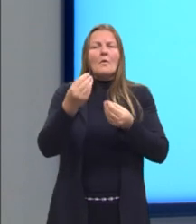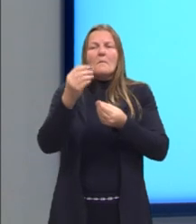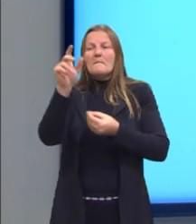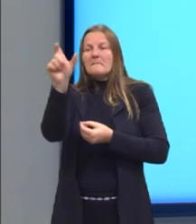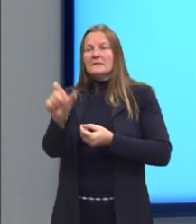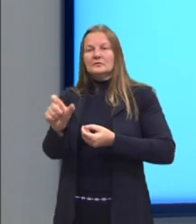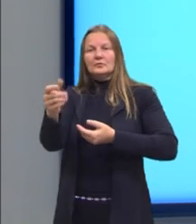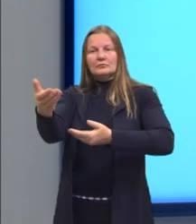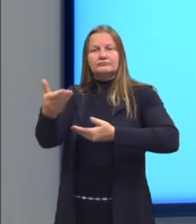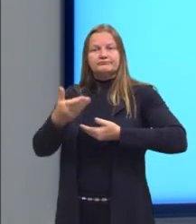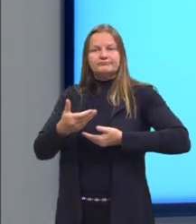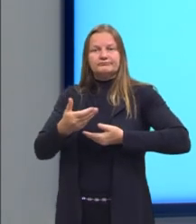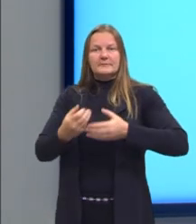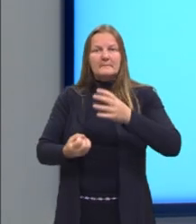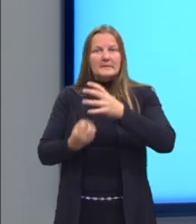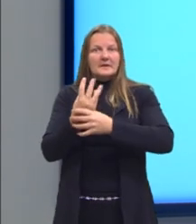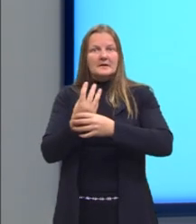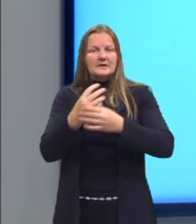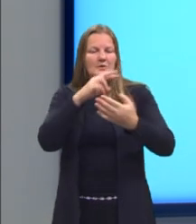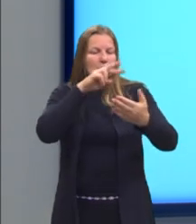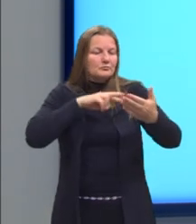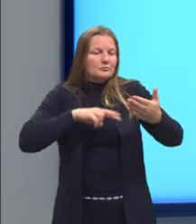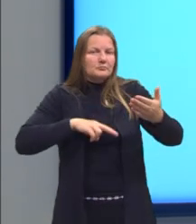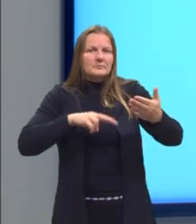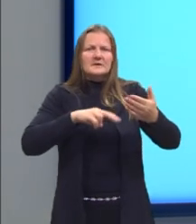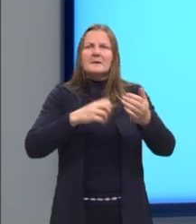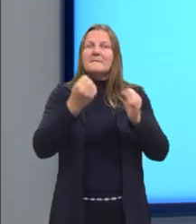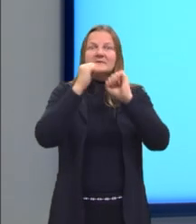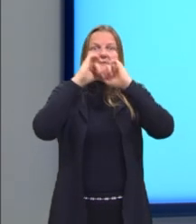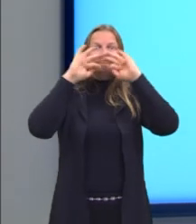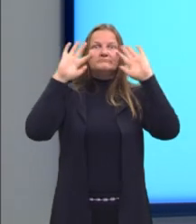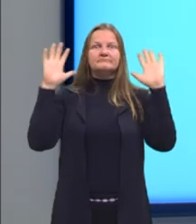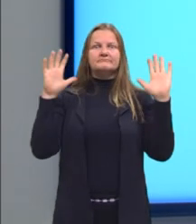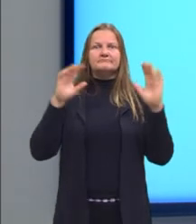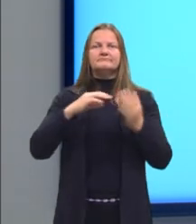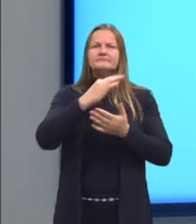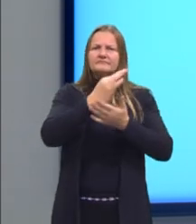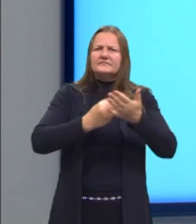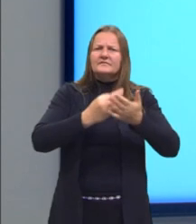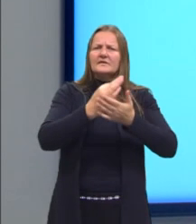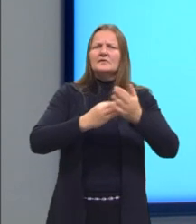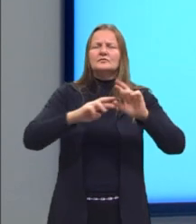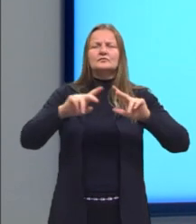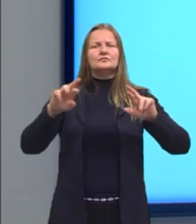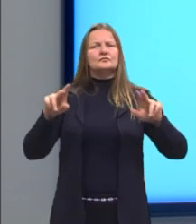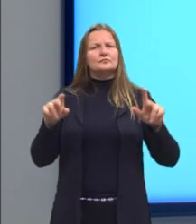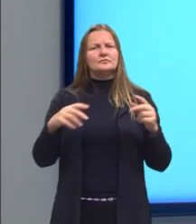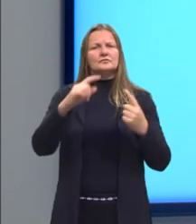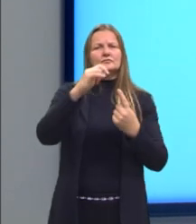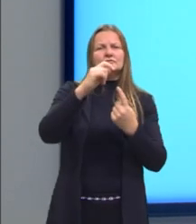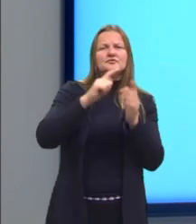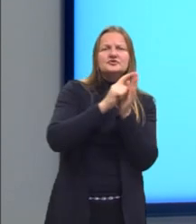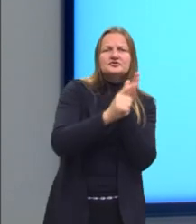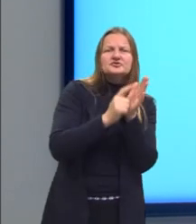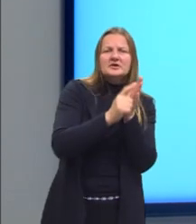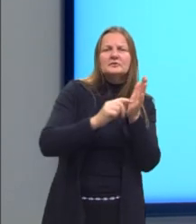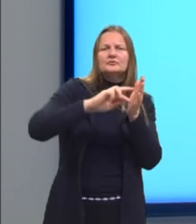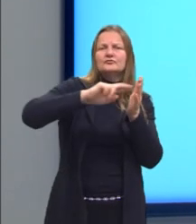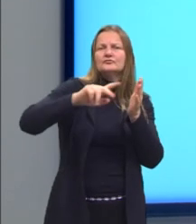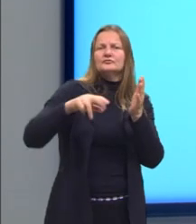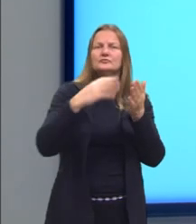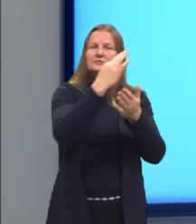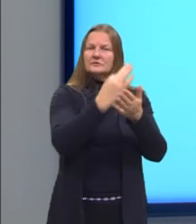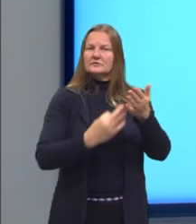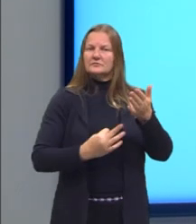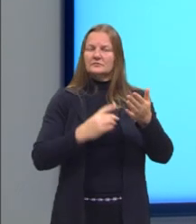Então, ali, analisar, interpretar e aplicar os recursos expressivos. Lembrando sempre